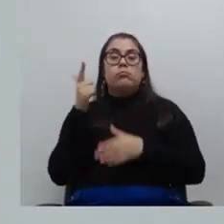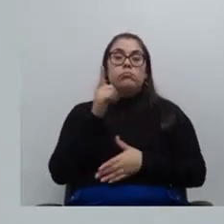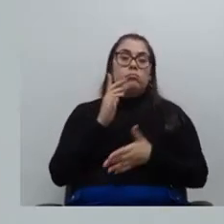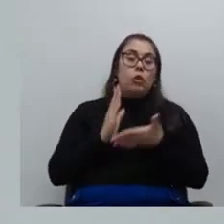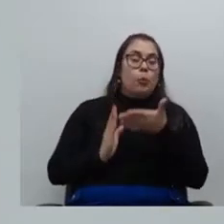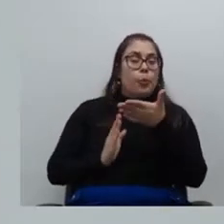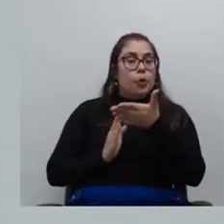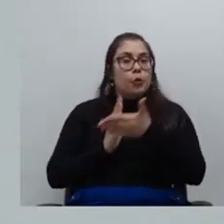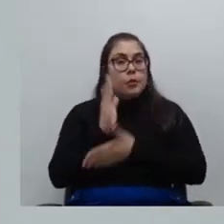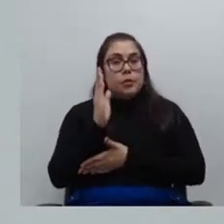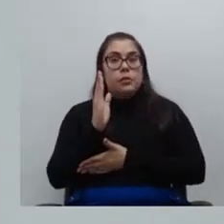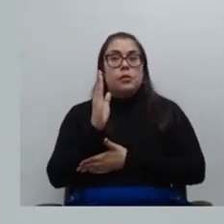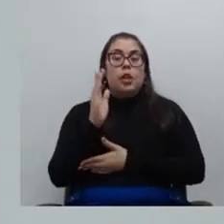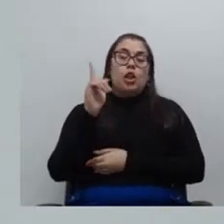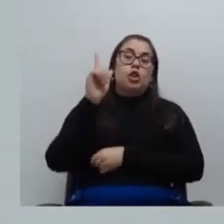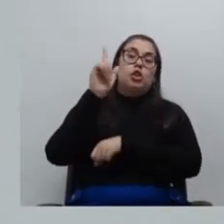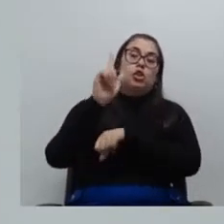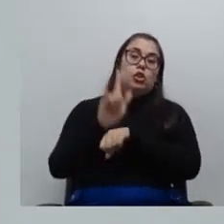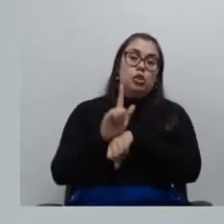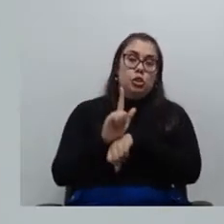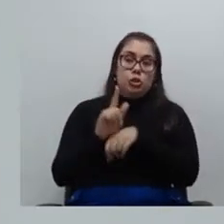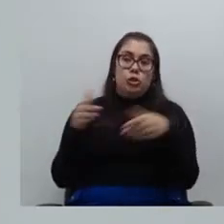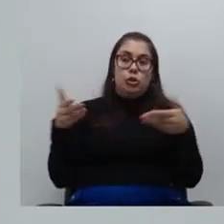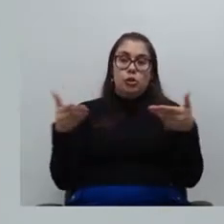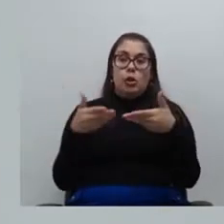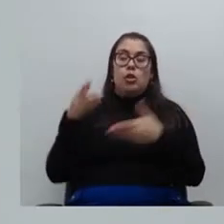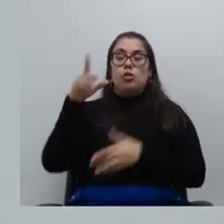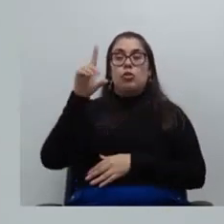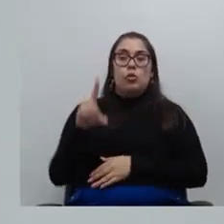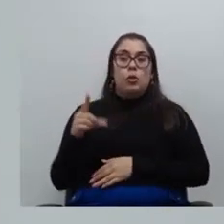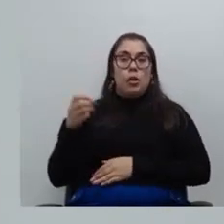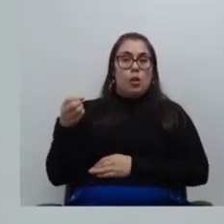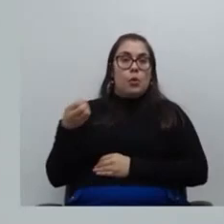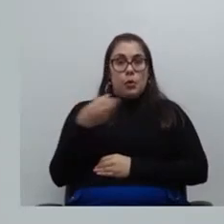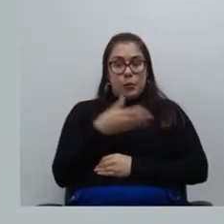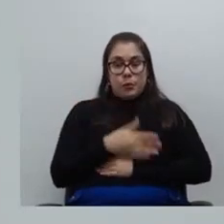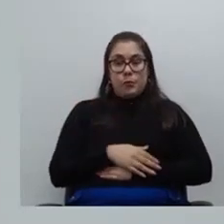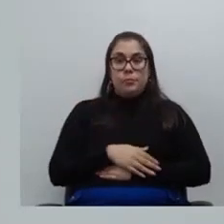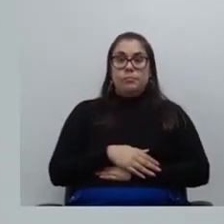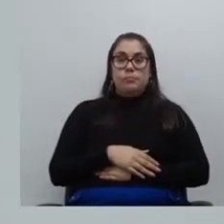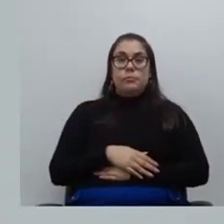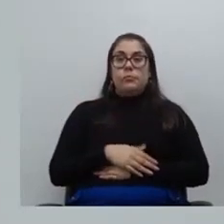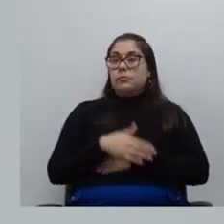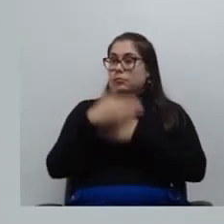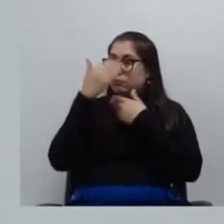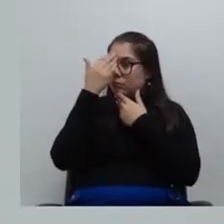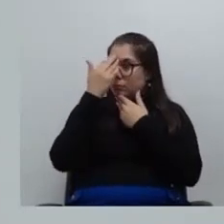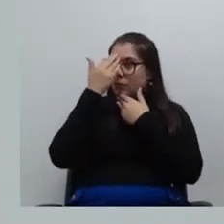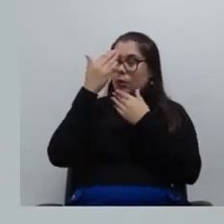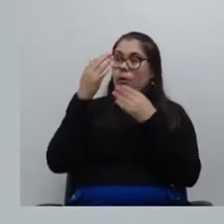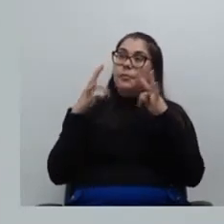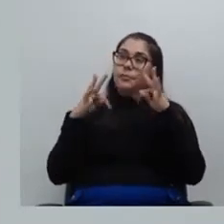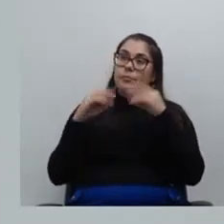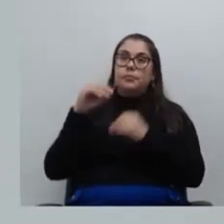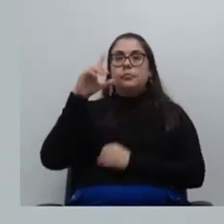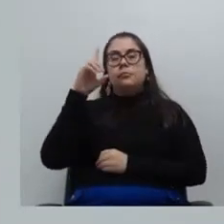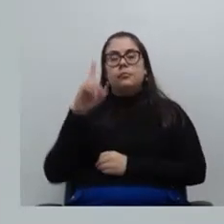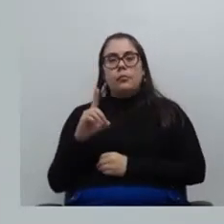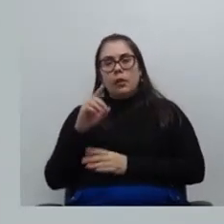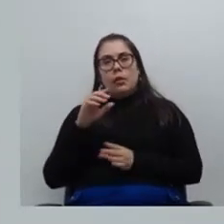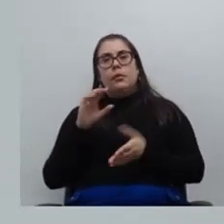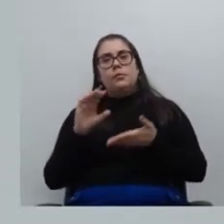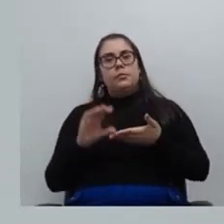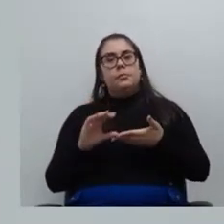a gestão dessa atual diretoria e faço questão de agradecer a todo diretor diretora